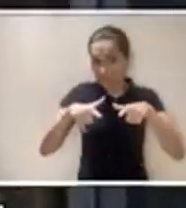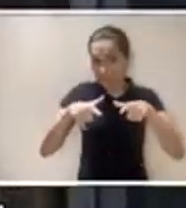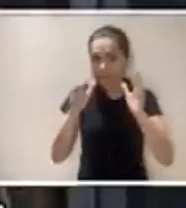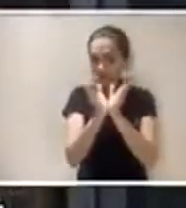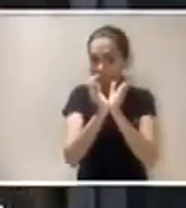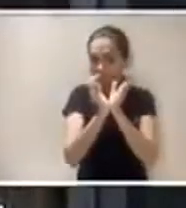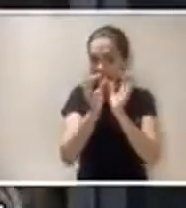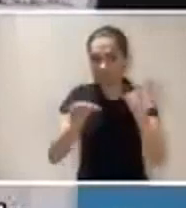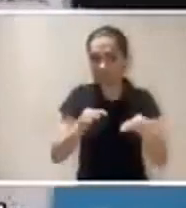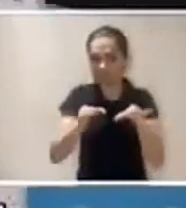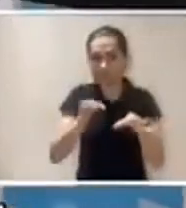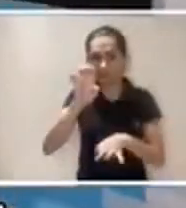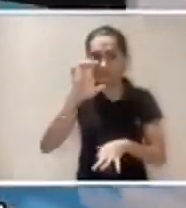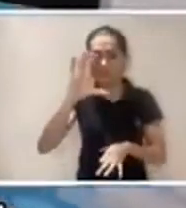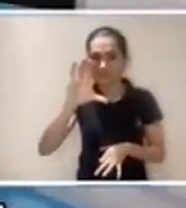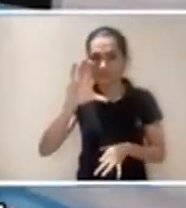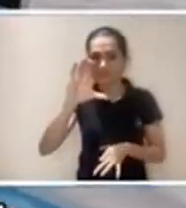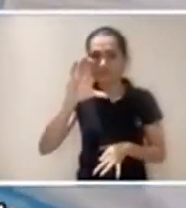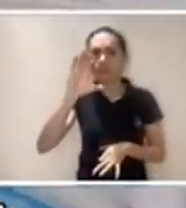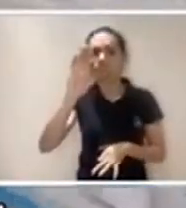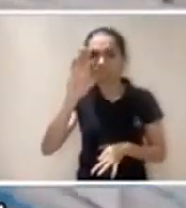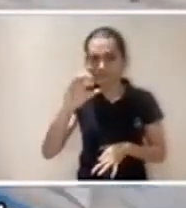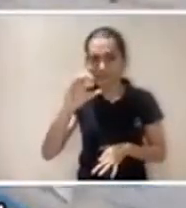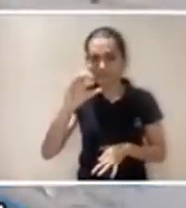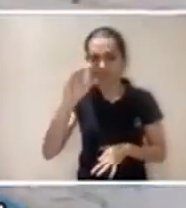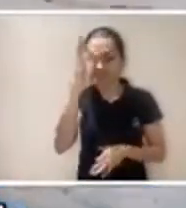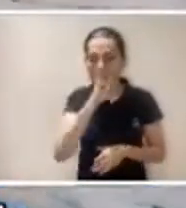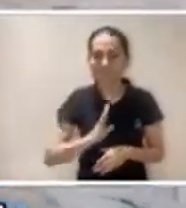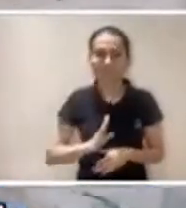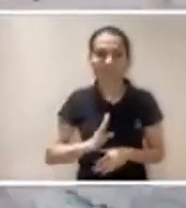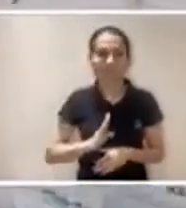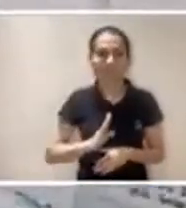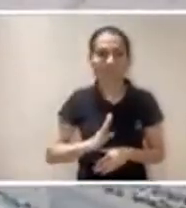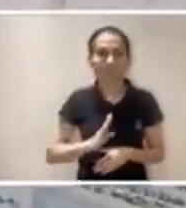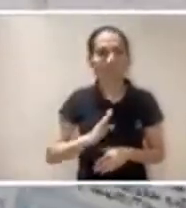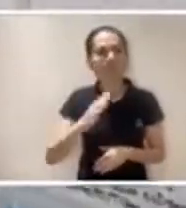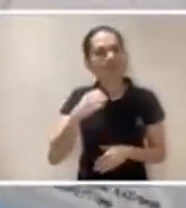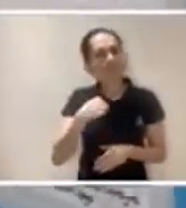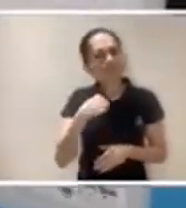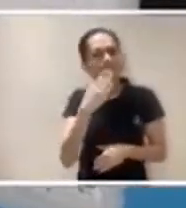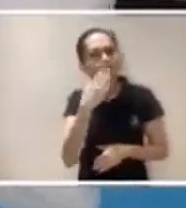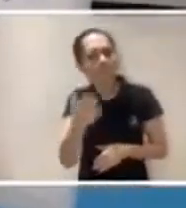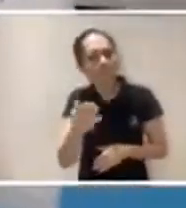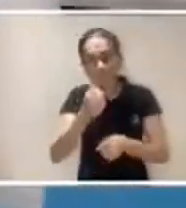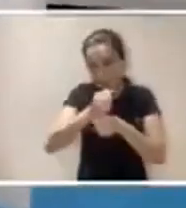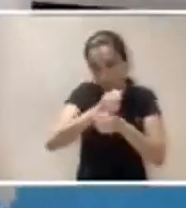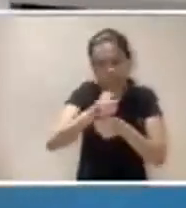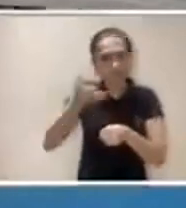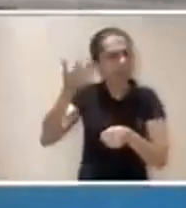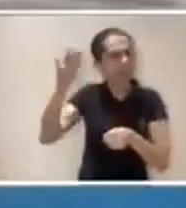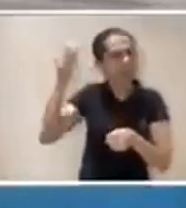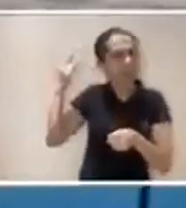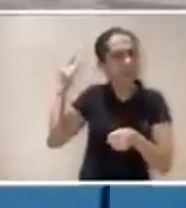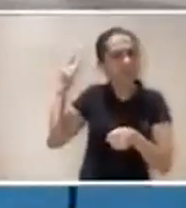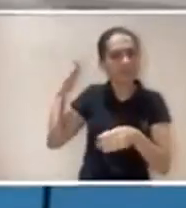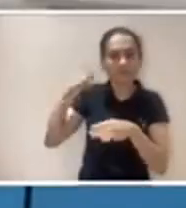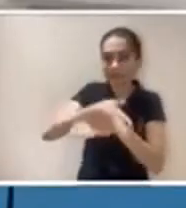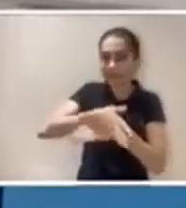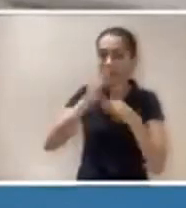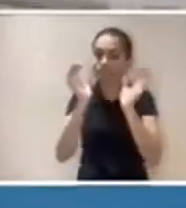de fazer parte da equipe do projeto do ECBC aqui no Brasil. Foi um pedido meu há